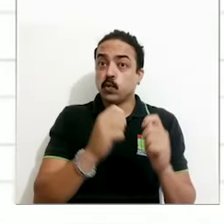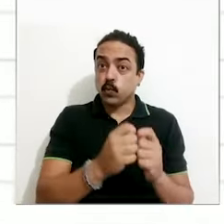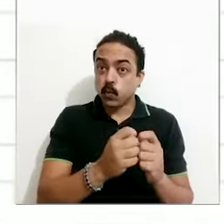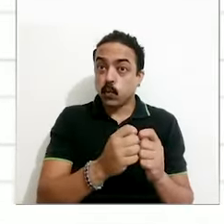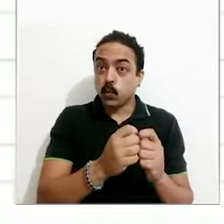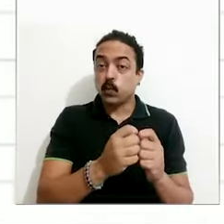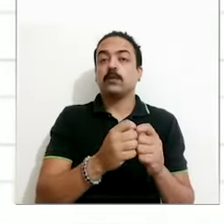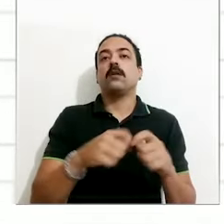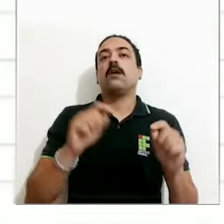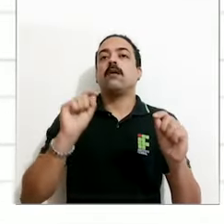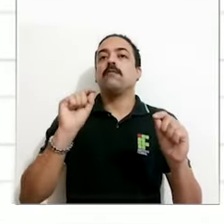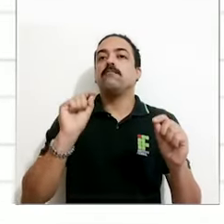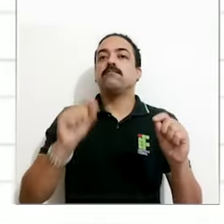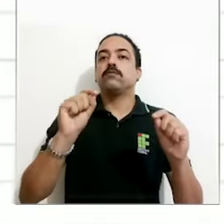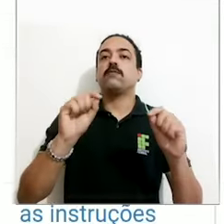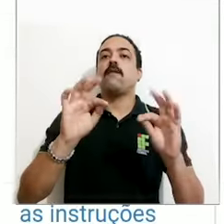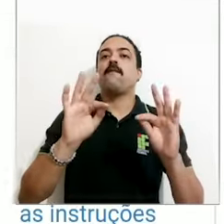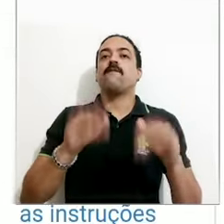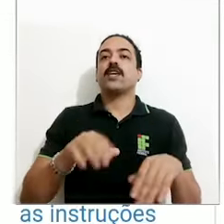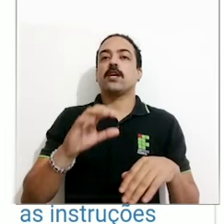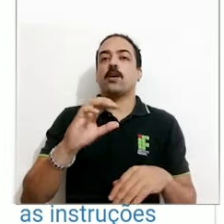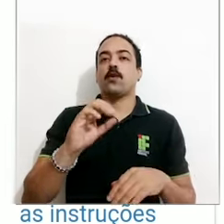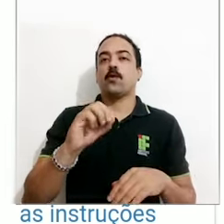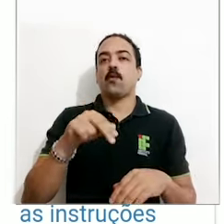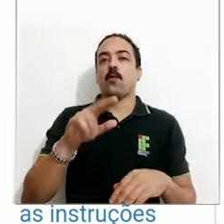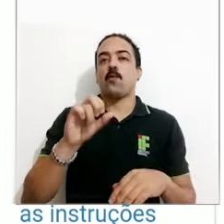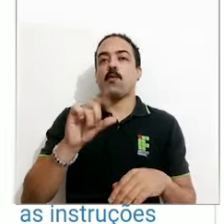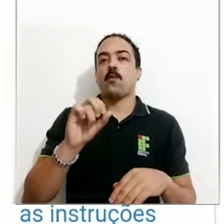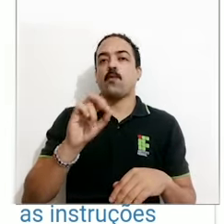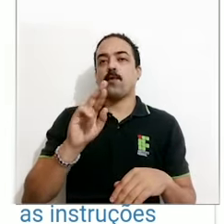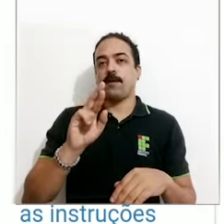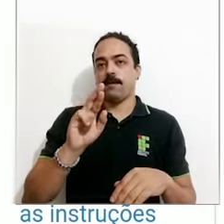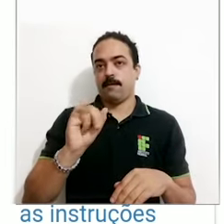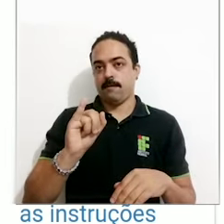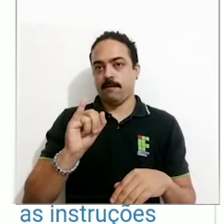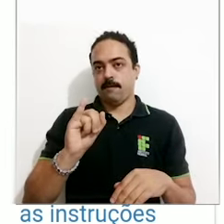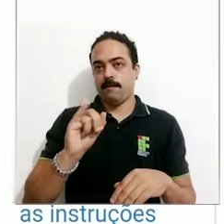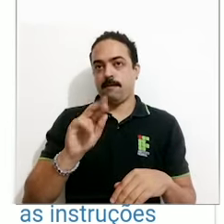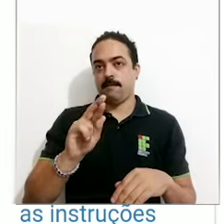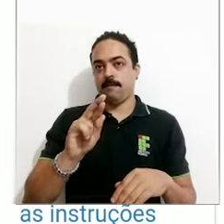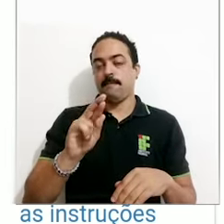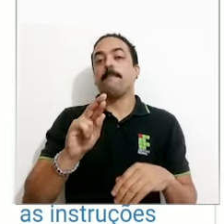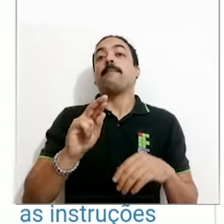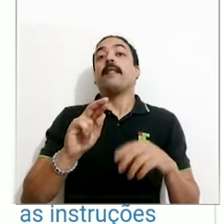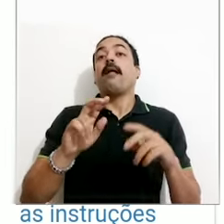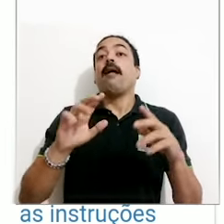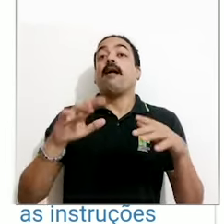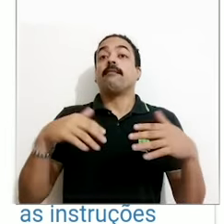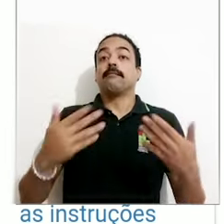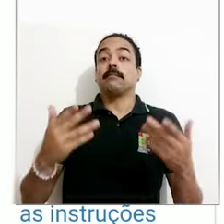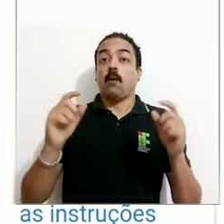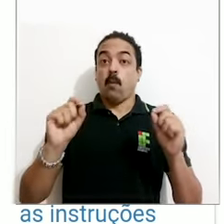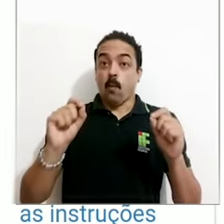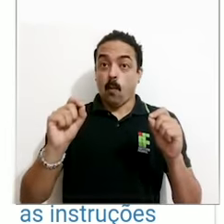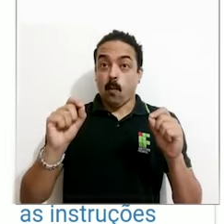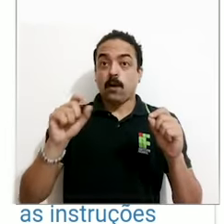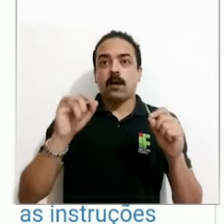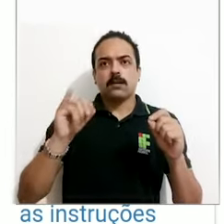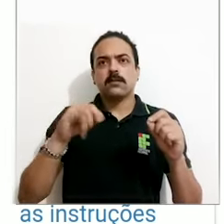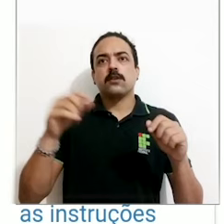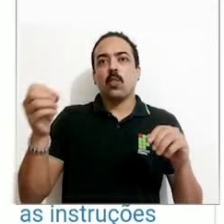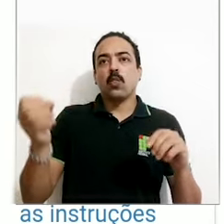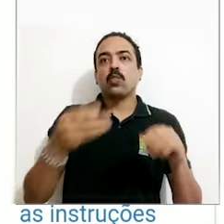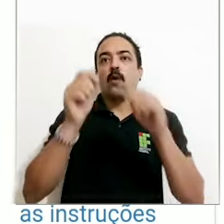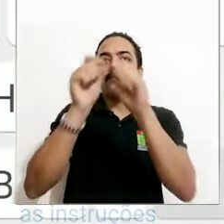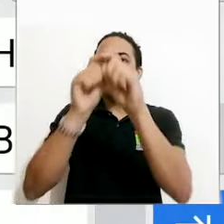clique em concluir o cadastro. Depois disso, você deve fazer um novo acesso e já estará habilitado a acessar o